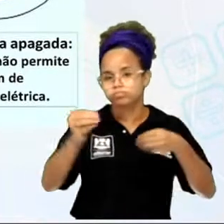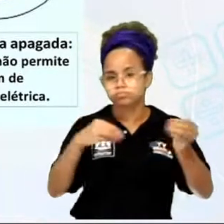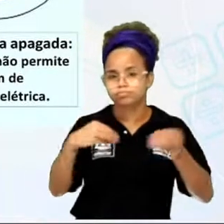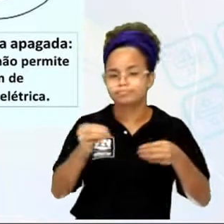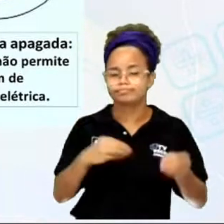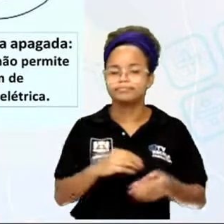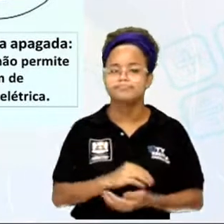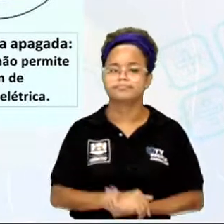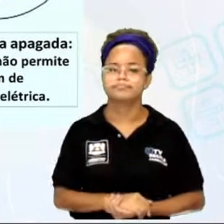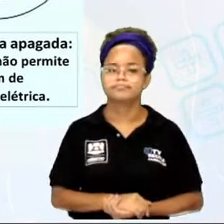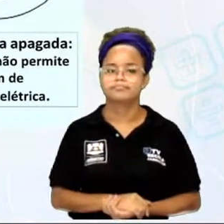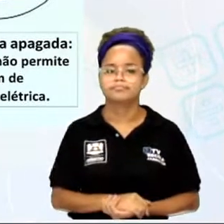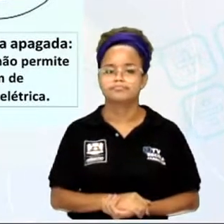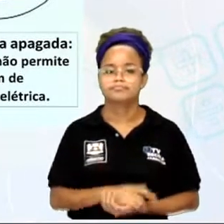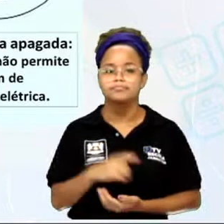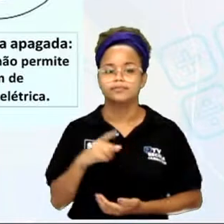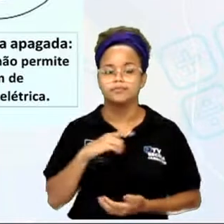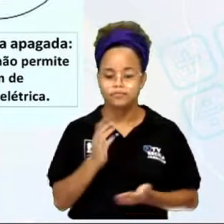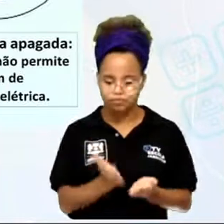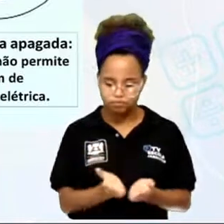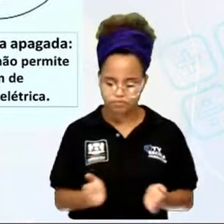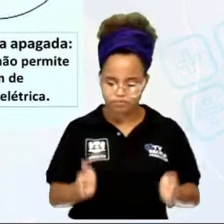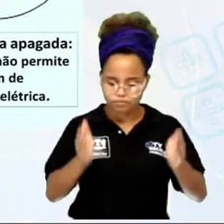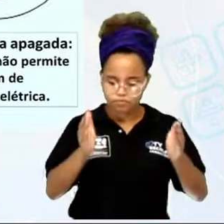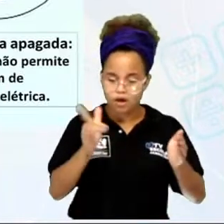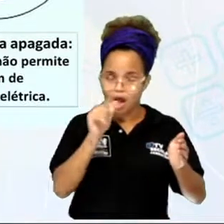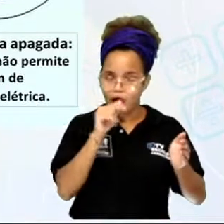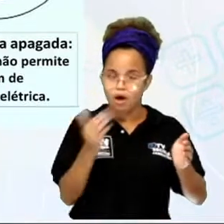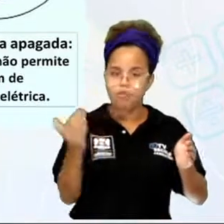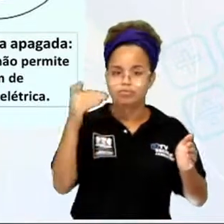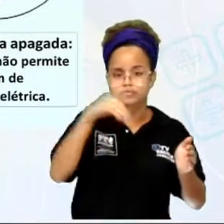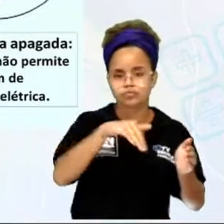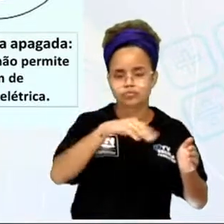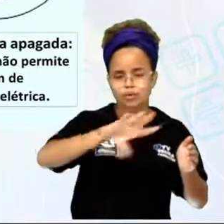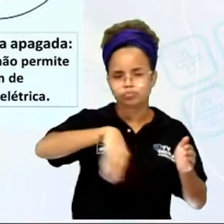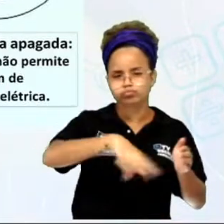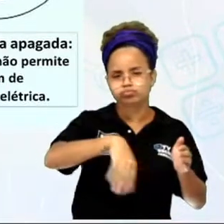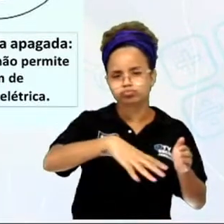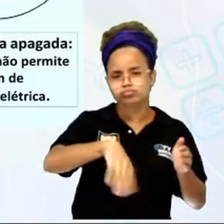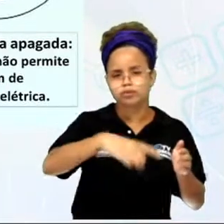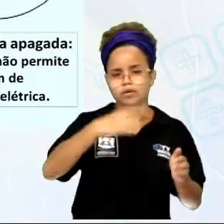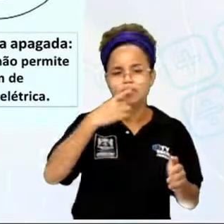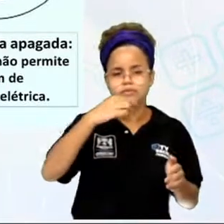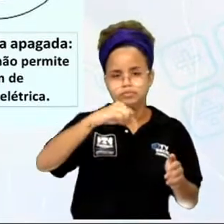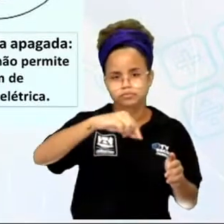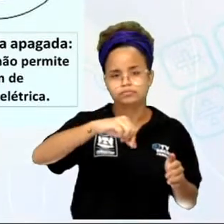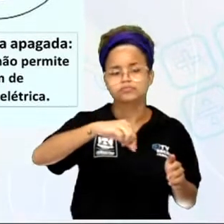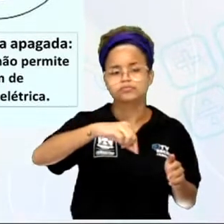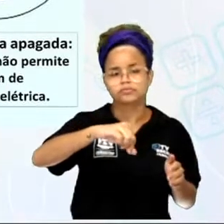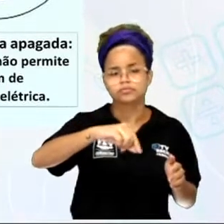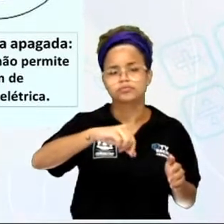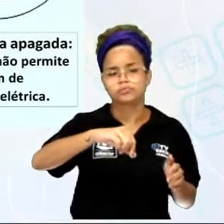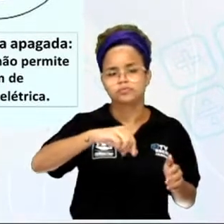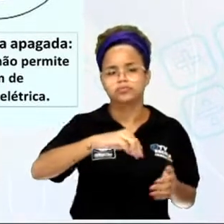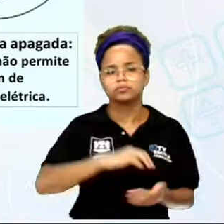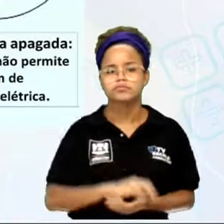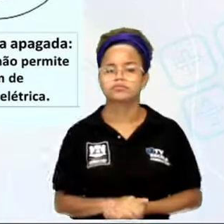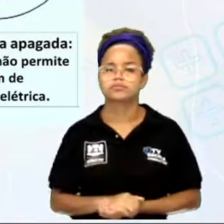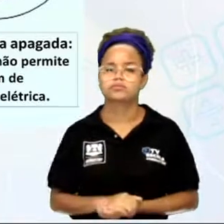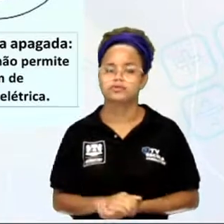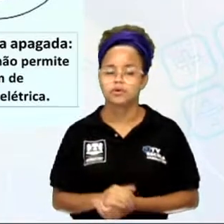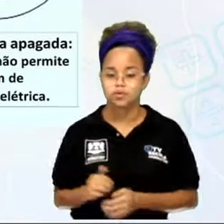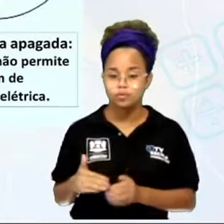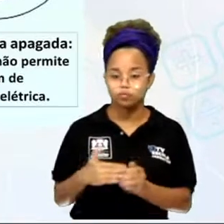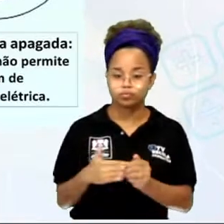aí um pote com água e aí a gente misturou sal com essa água e aí permite o quê? Que a corrente